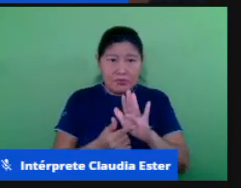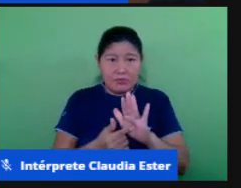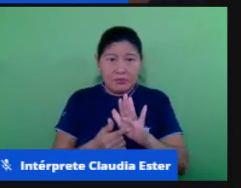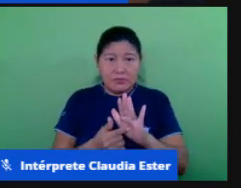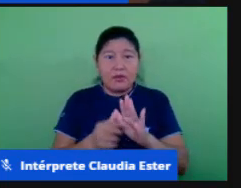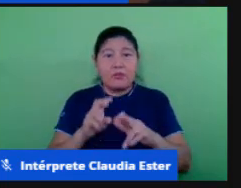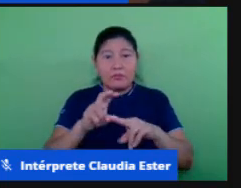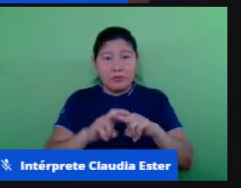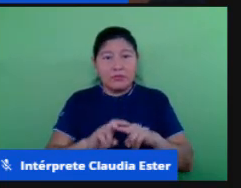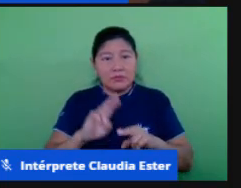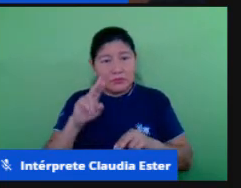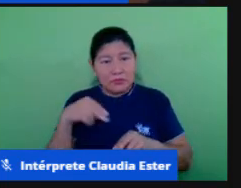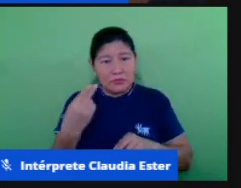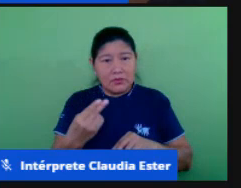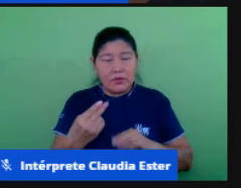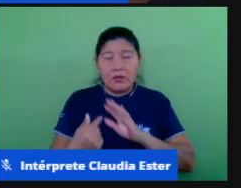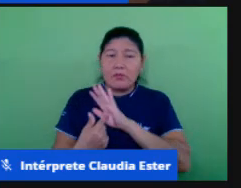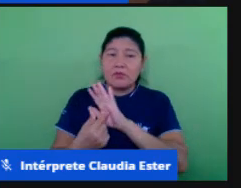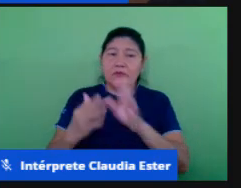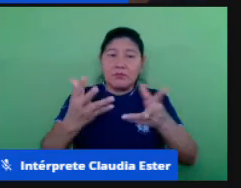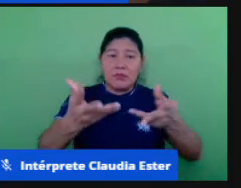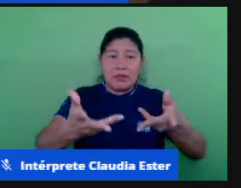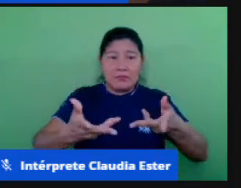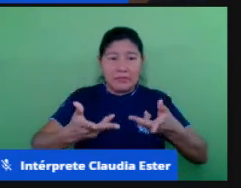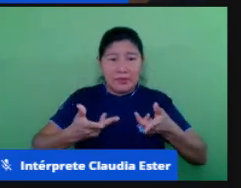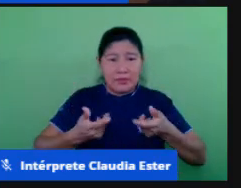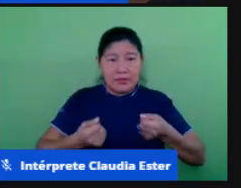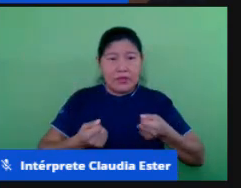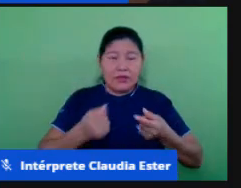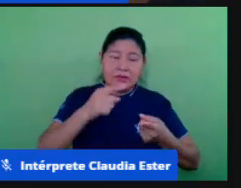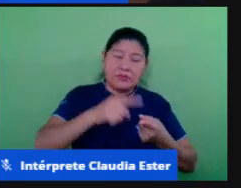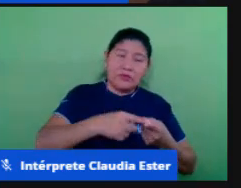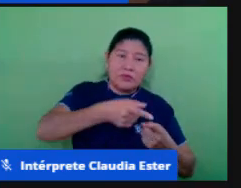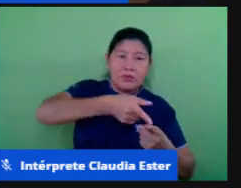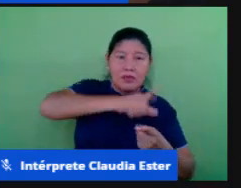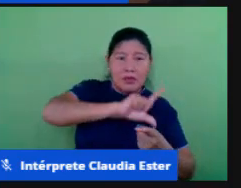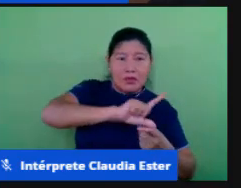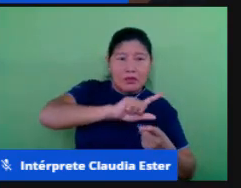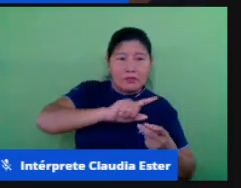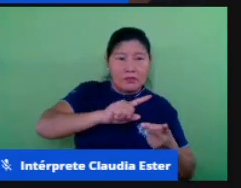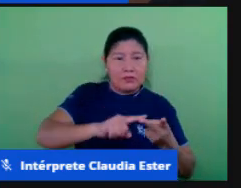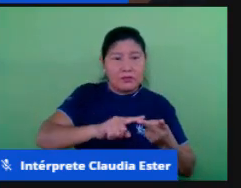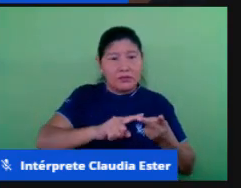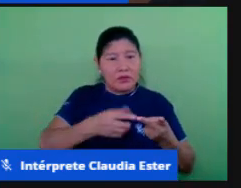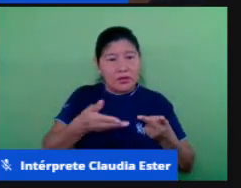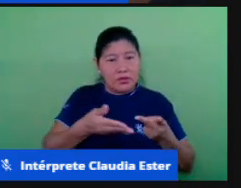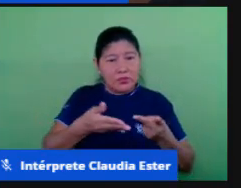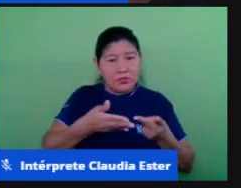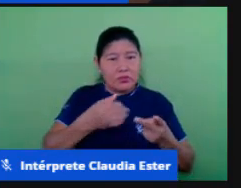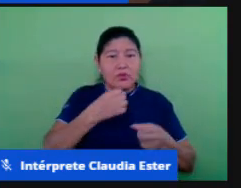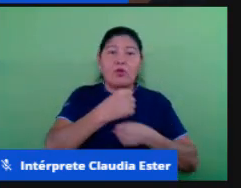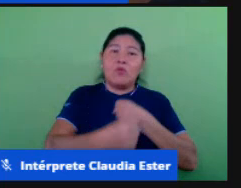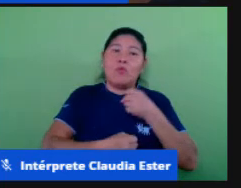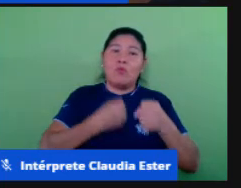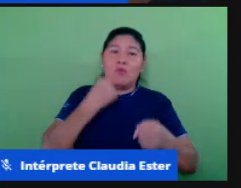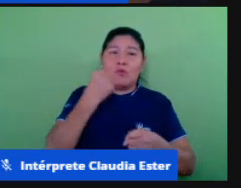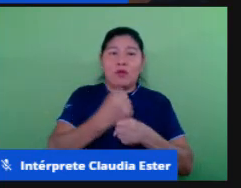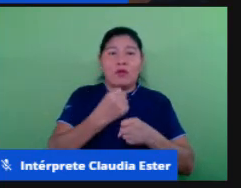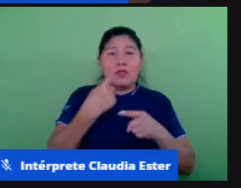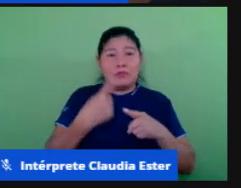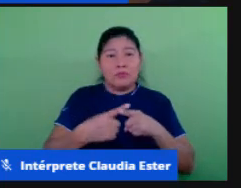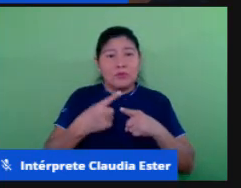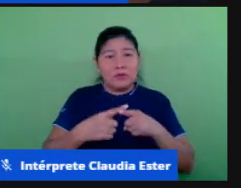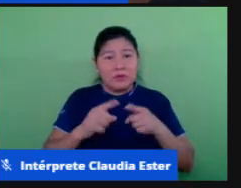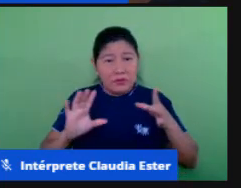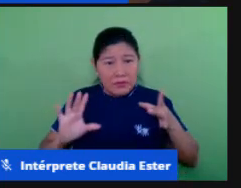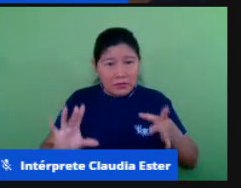trazemos habilidades do ano anterior e habilidades do ano vigente porque está em consonância com a deliberação do